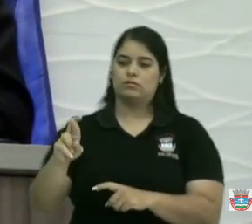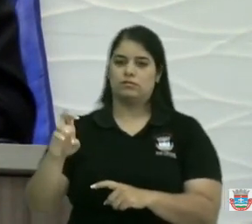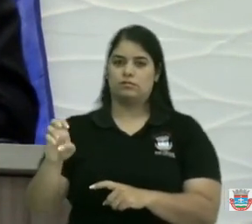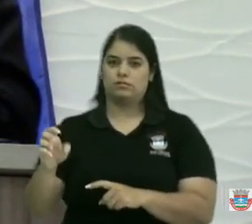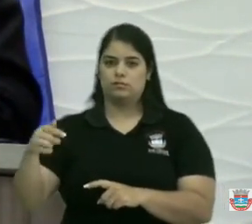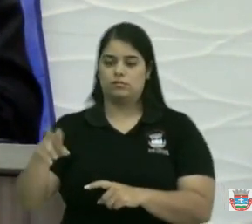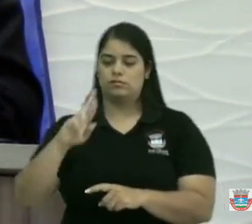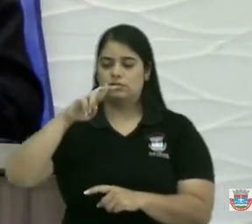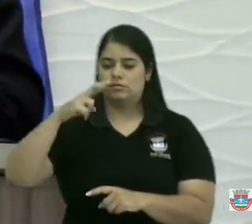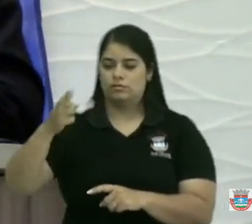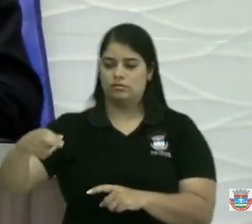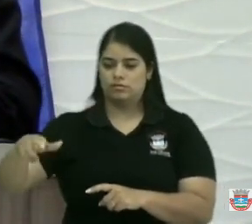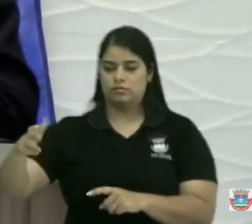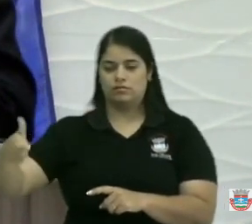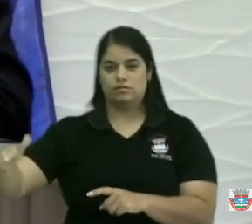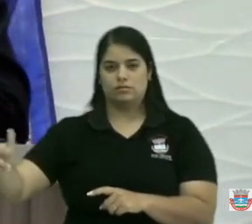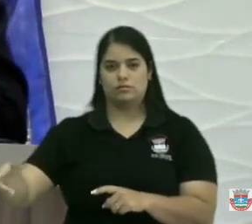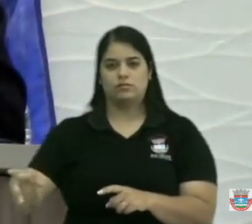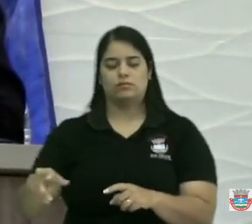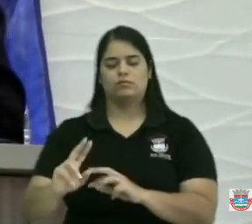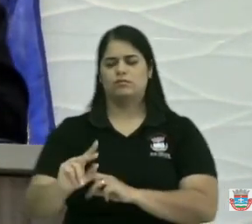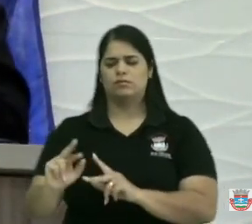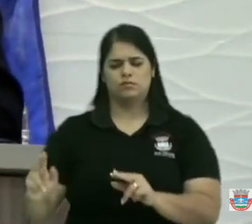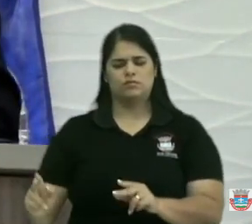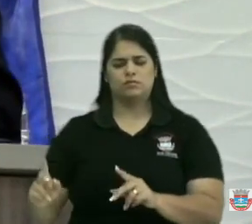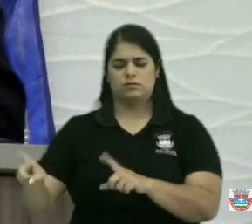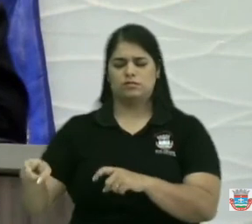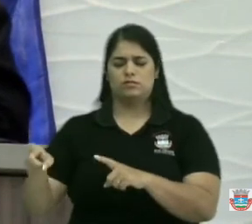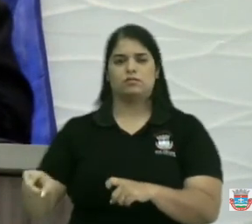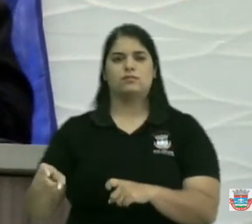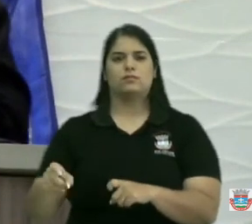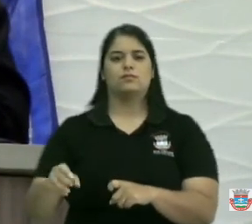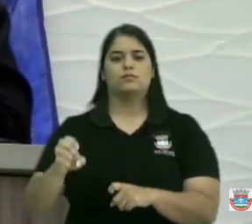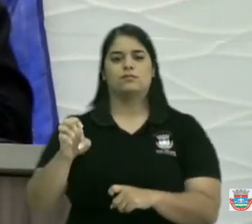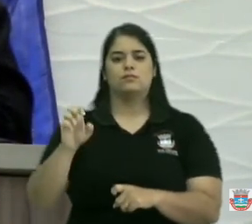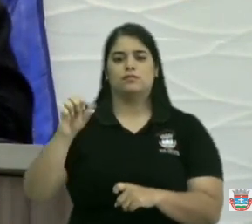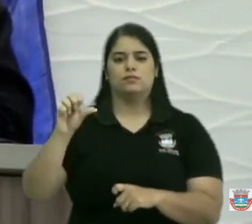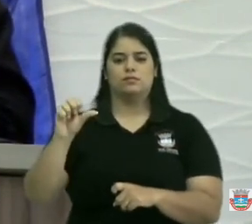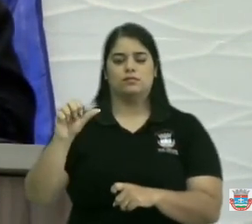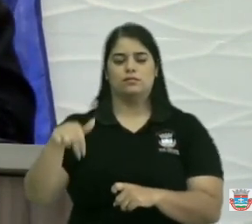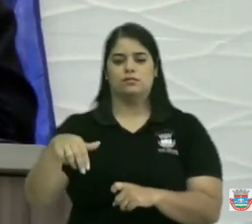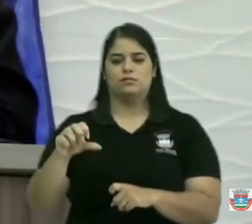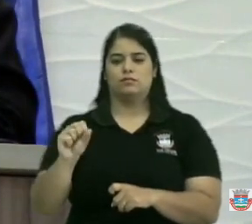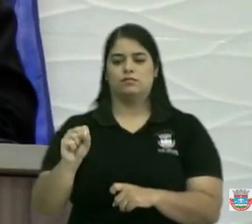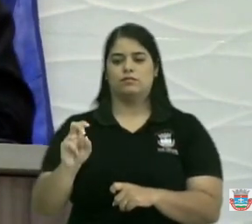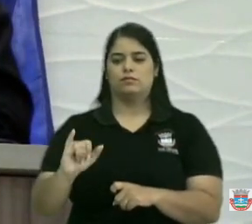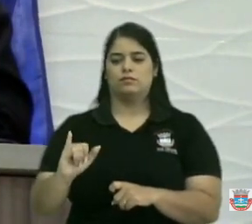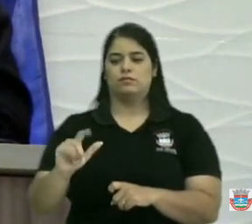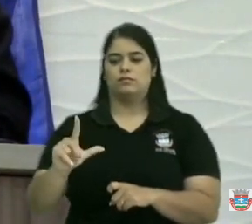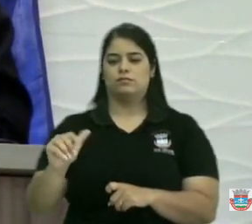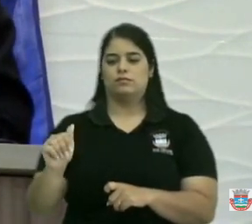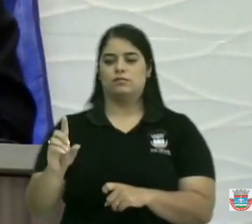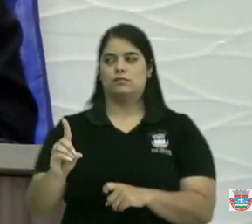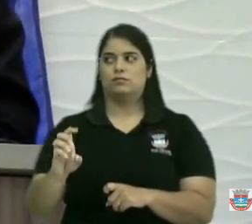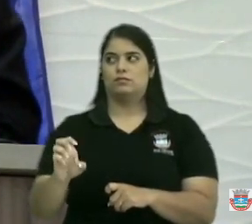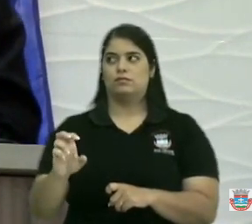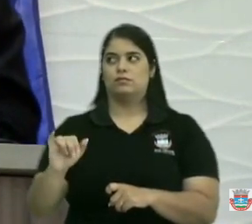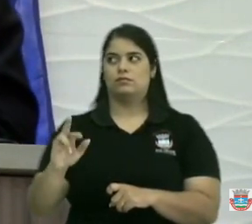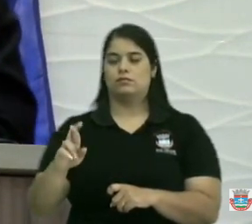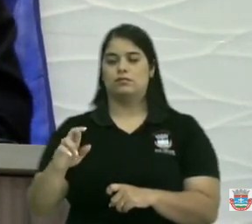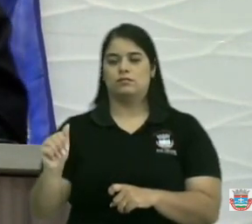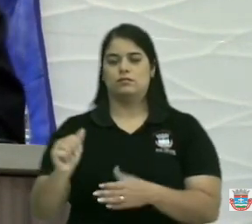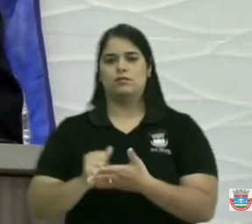a Sudar Capoeiras uma ensiladeira para cada uma das associações que vai ajudar o